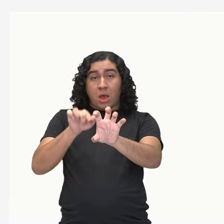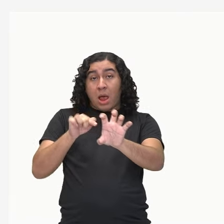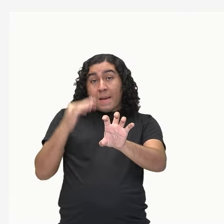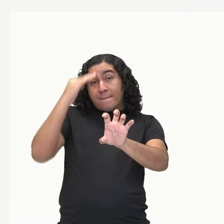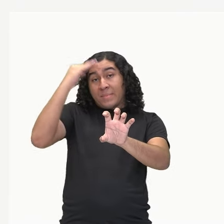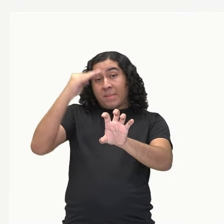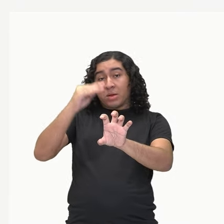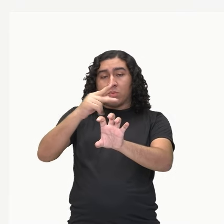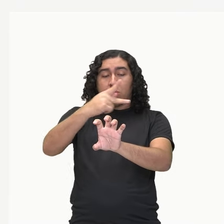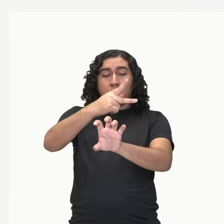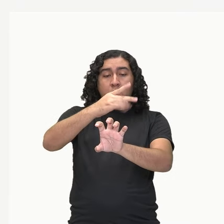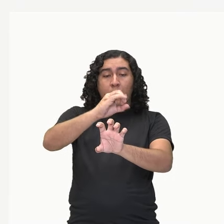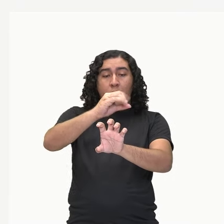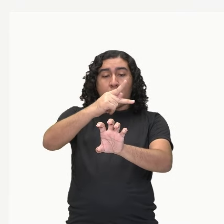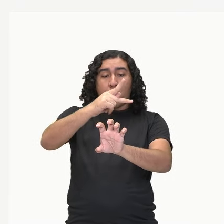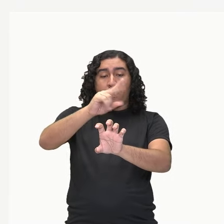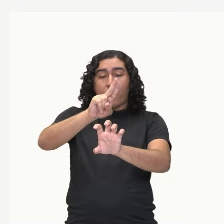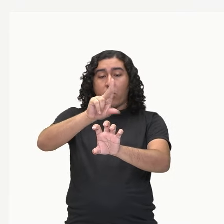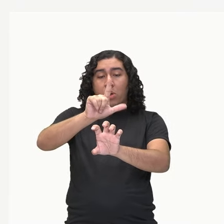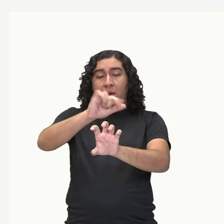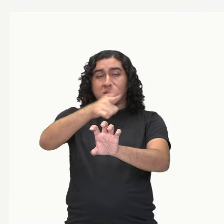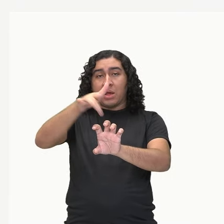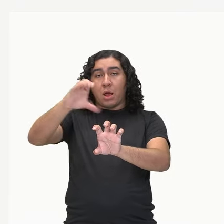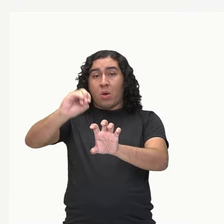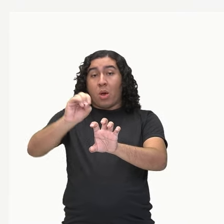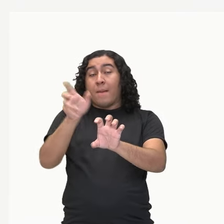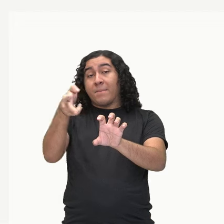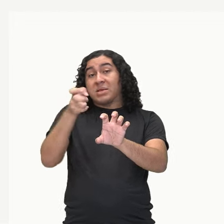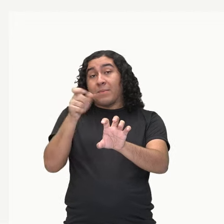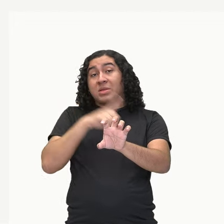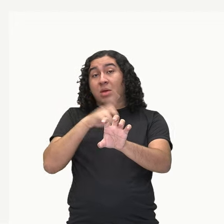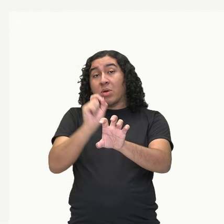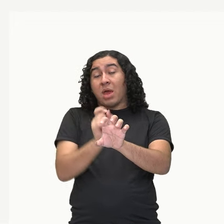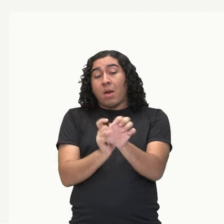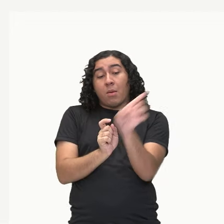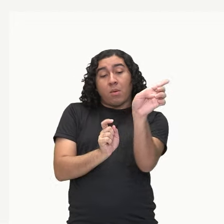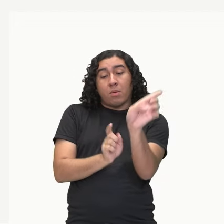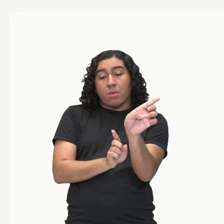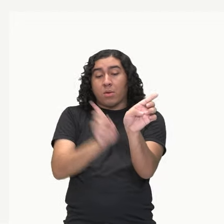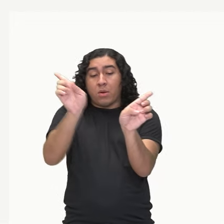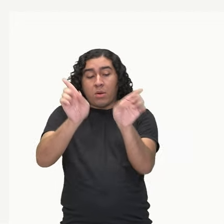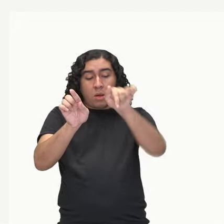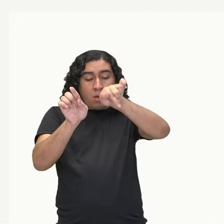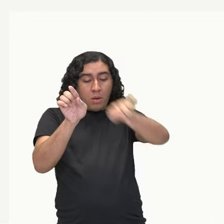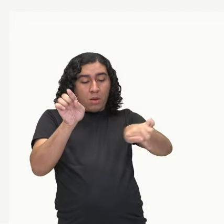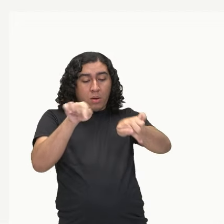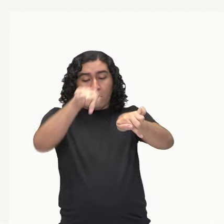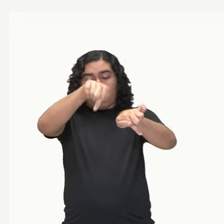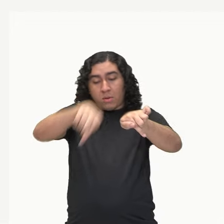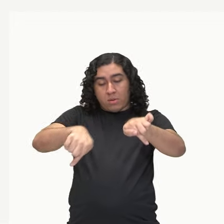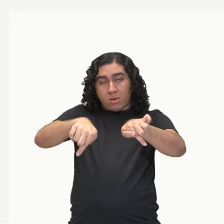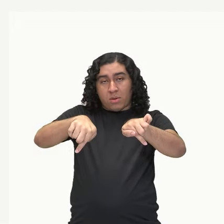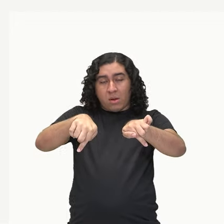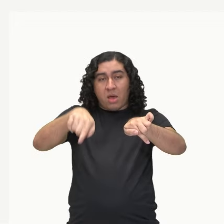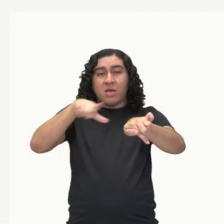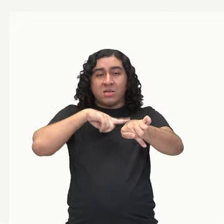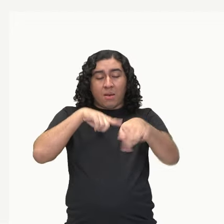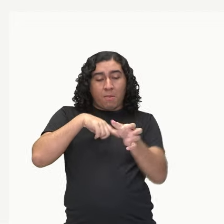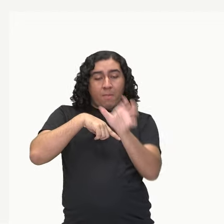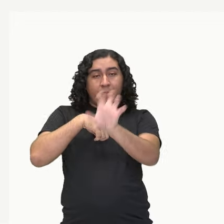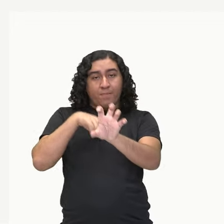população, e aí observem que tem algumas setas aqui nessa imagem. Aqui eu tenho uma